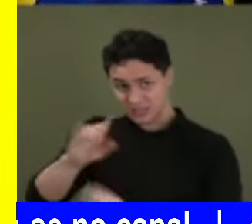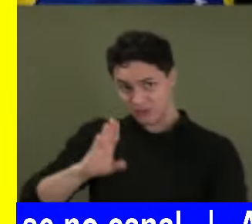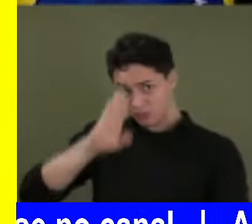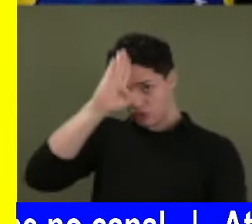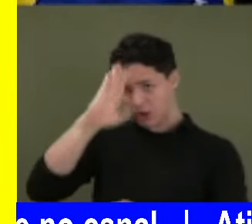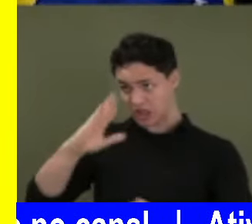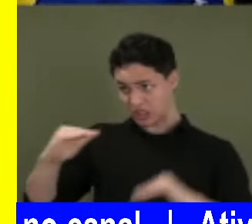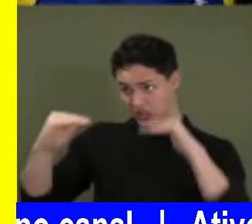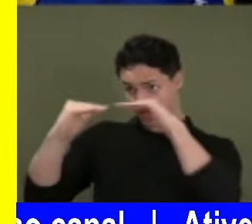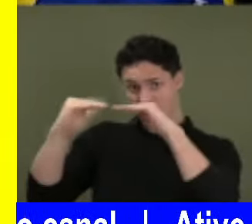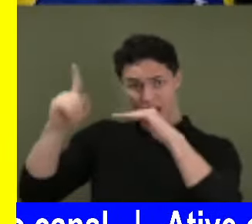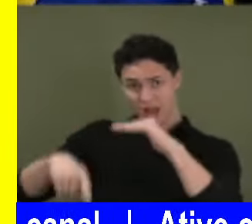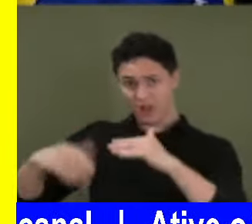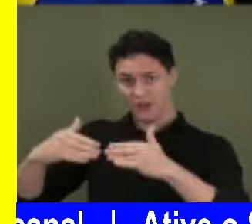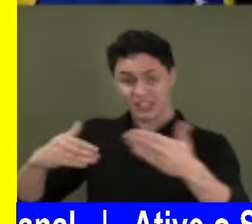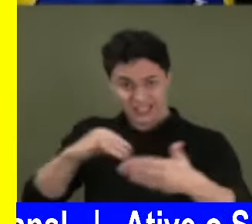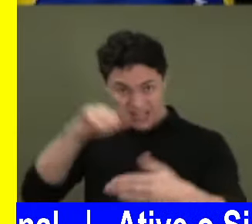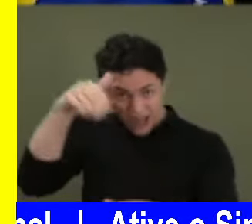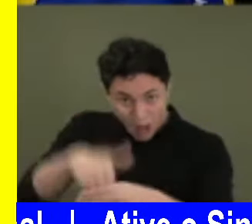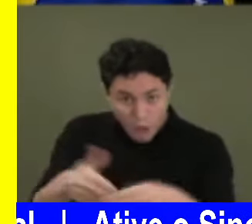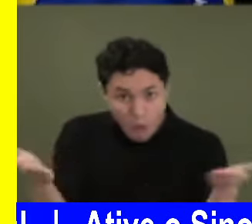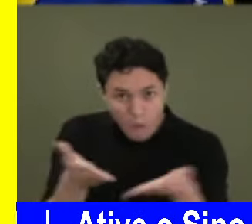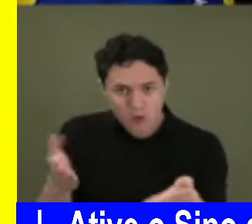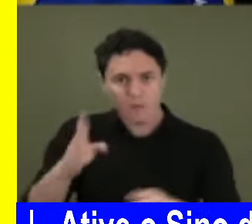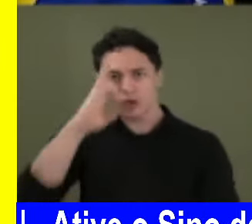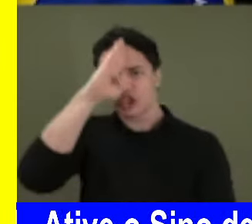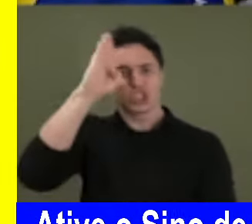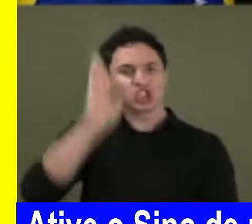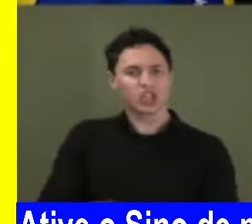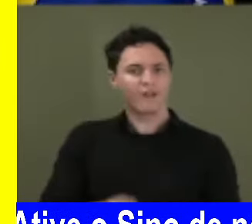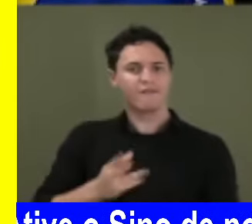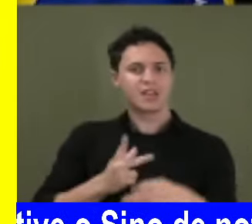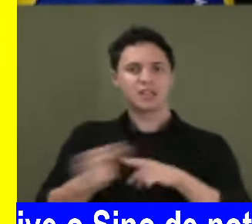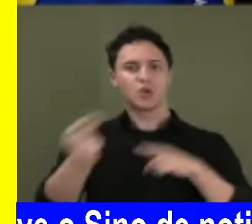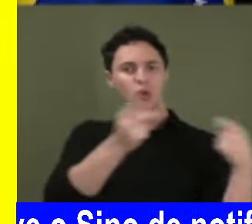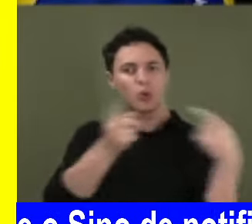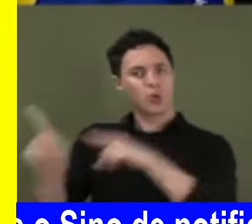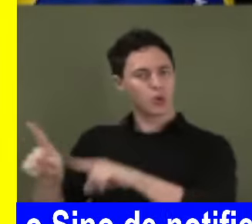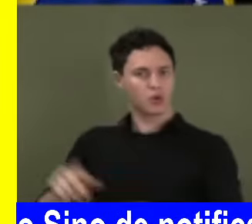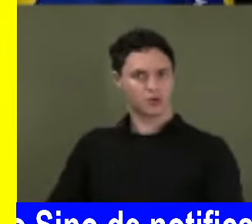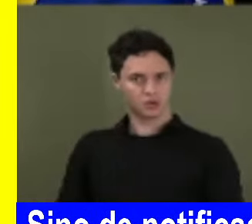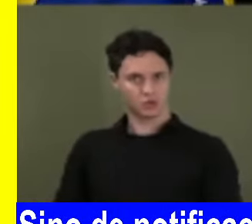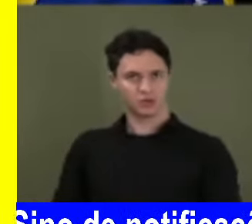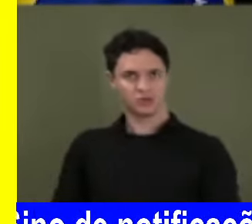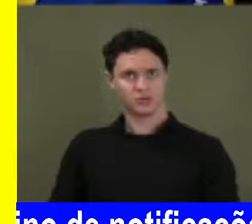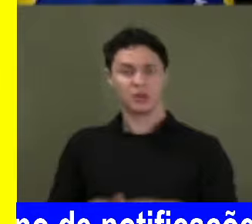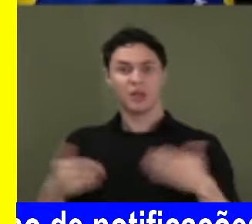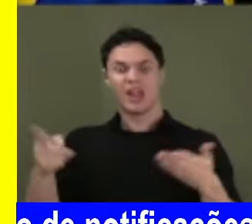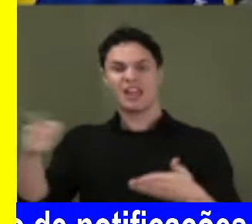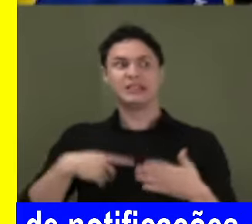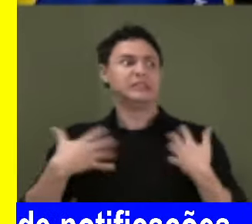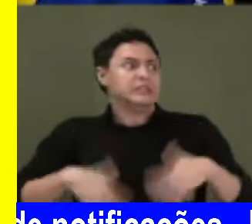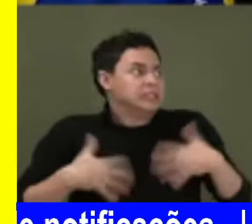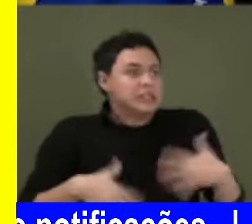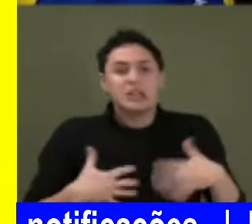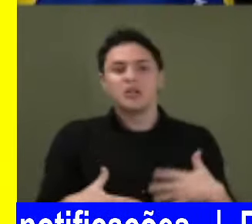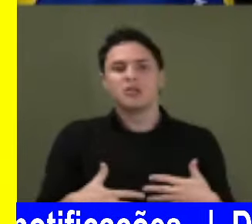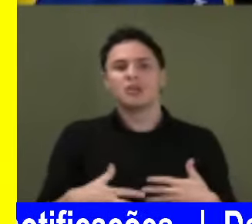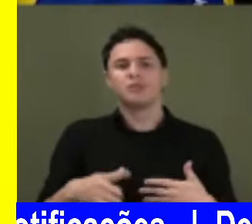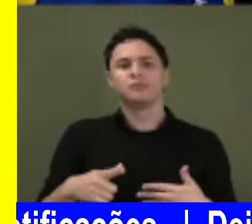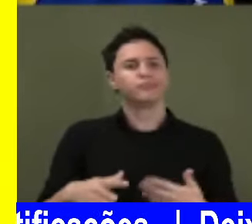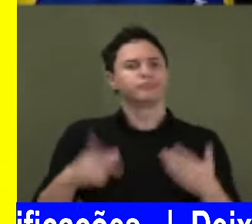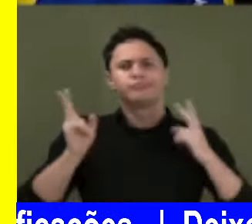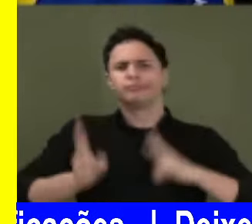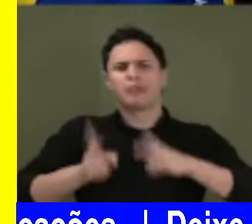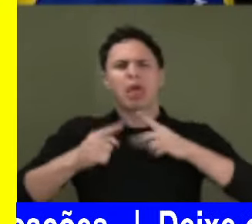Se a eleição fosse hoje, o Bolsonaro em pesquisa já estava na frente do Lula. Então isso começou a bater, foi desespero. É o tempo inteiro,